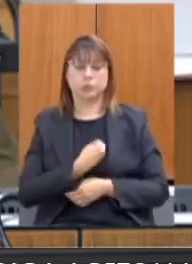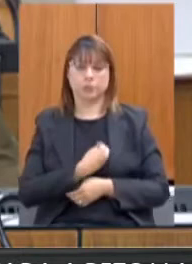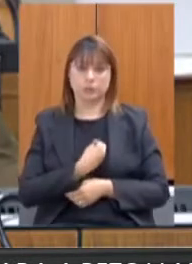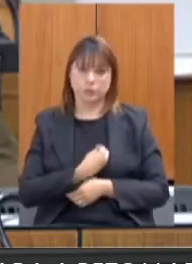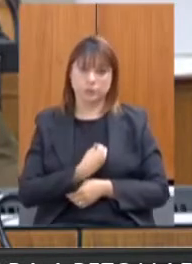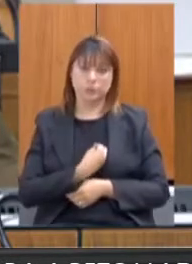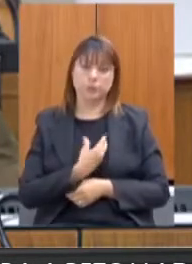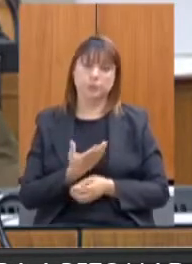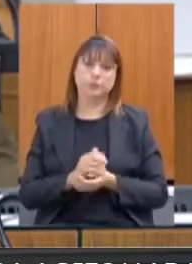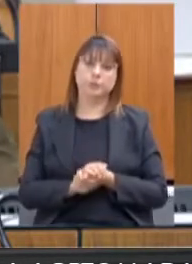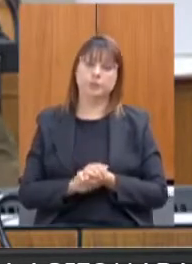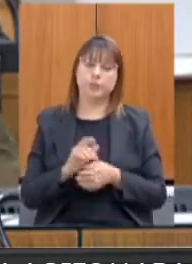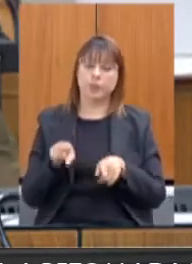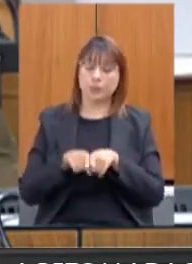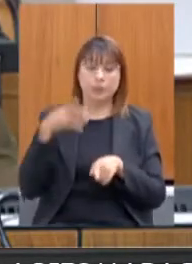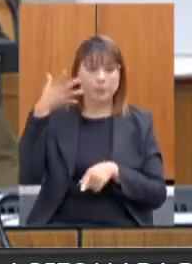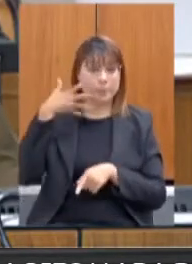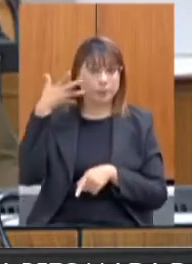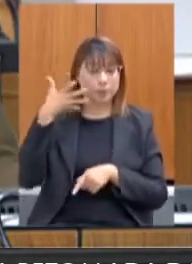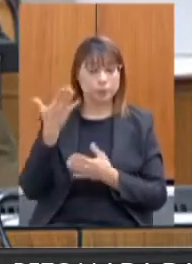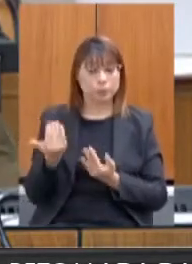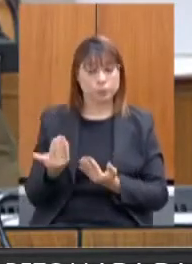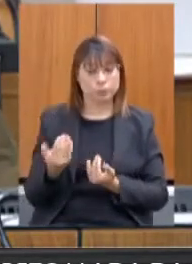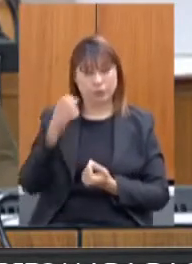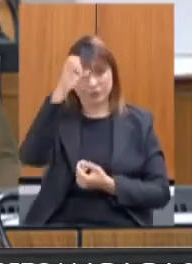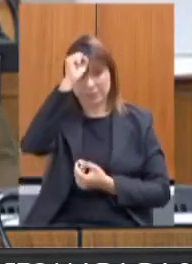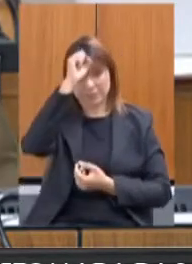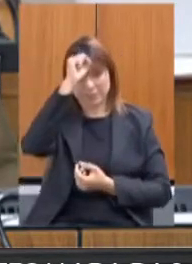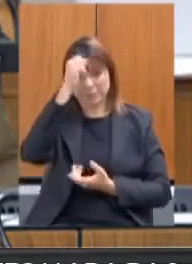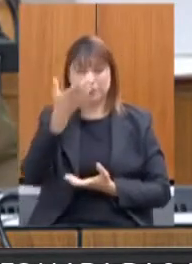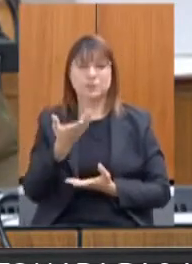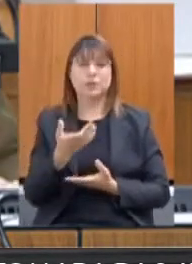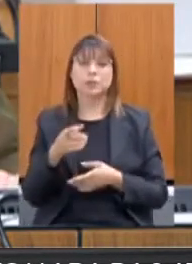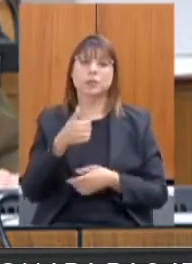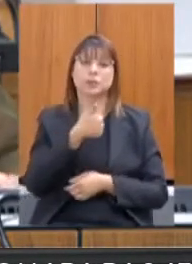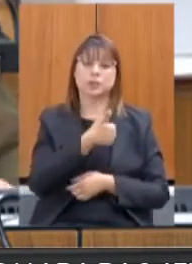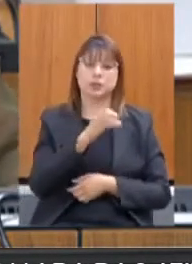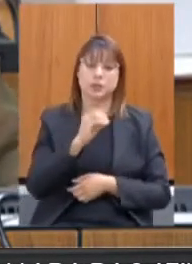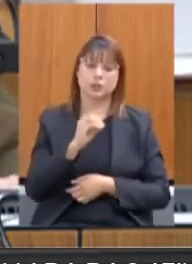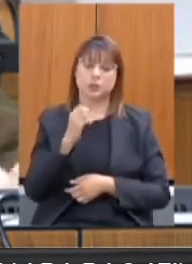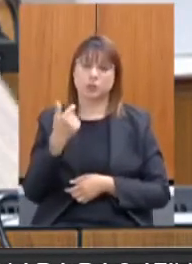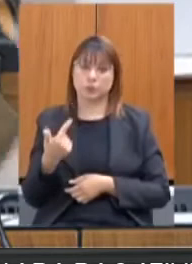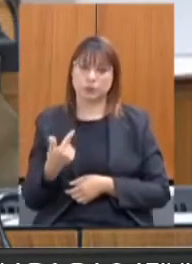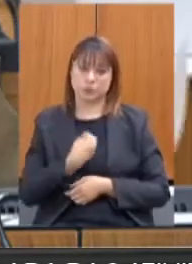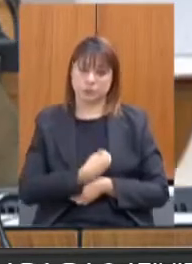palestra realizada com jovens e aprendizes, totalizando 102 participações.